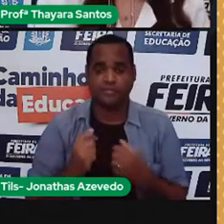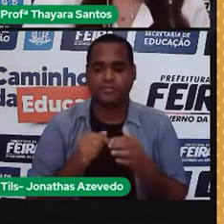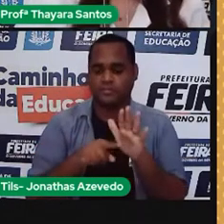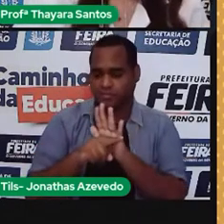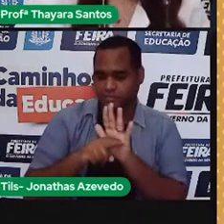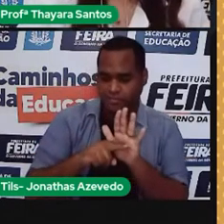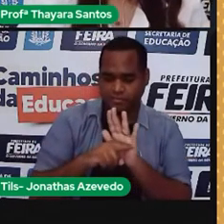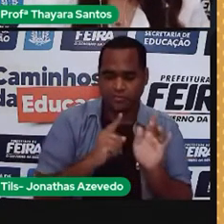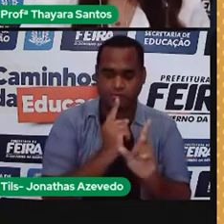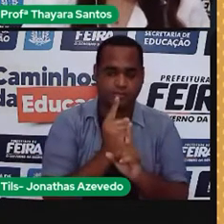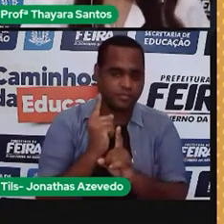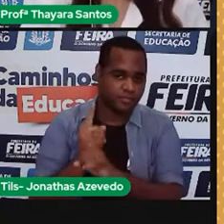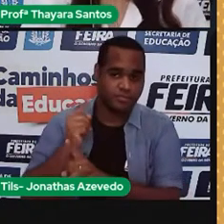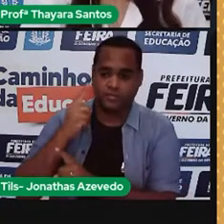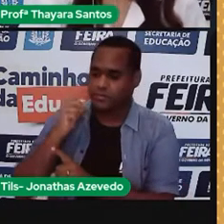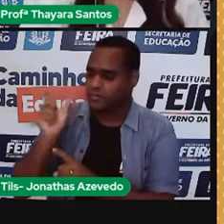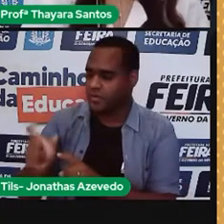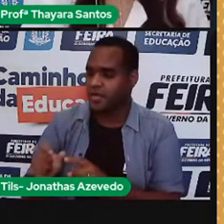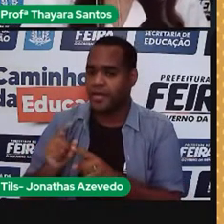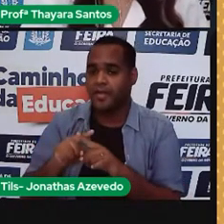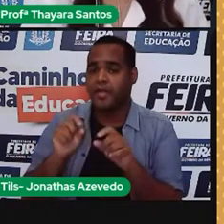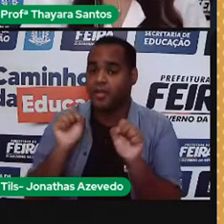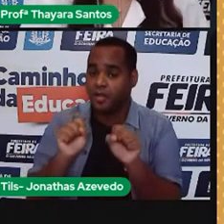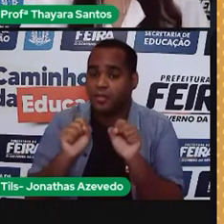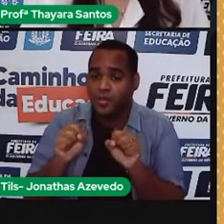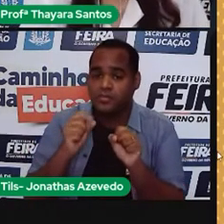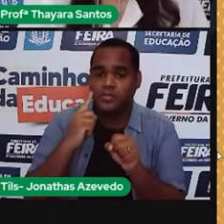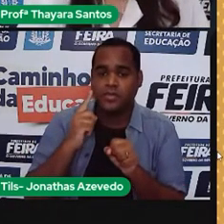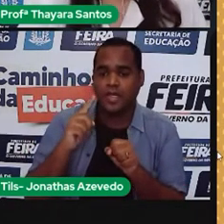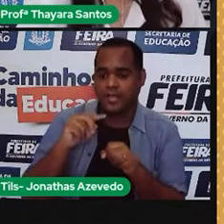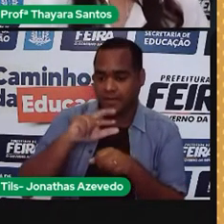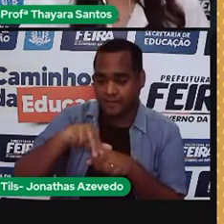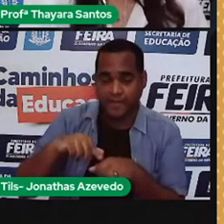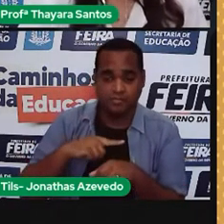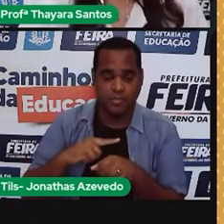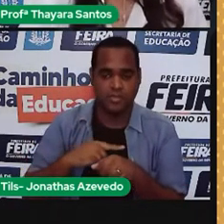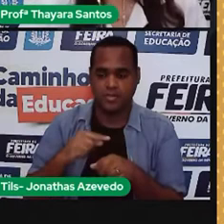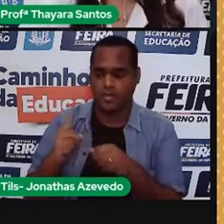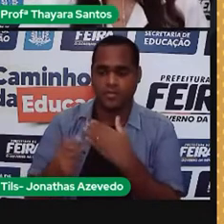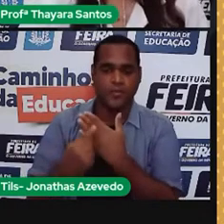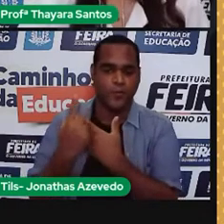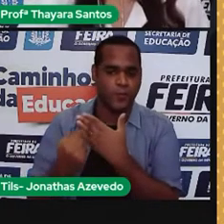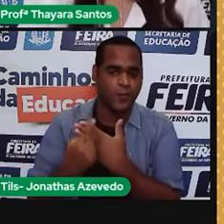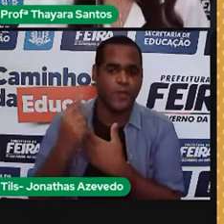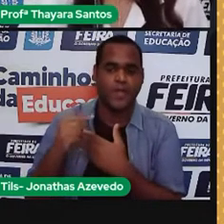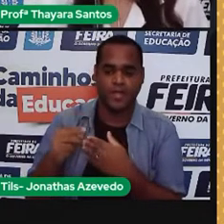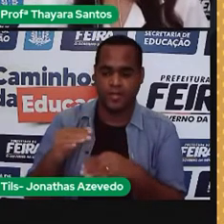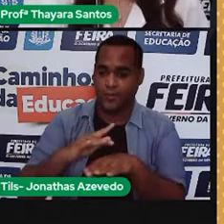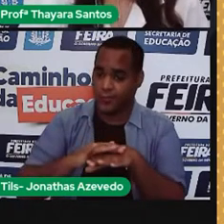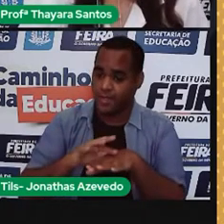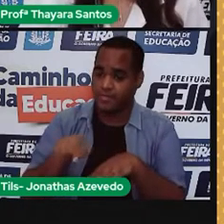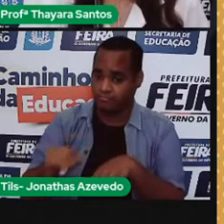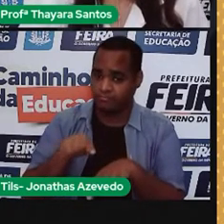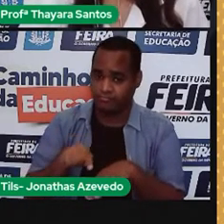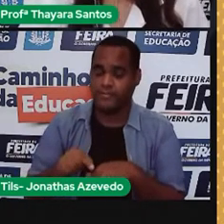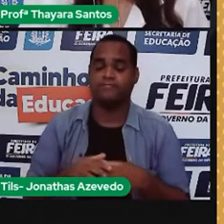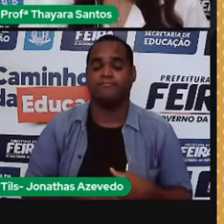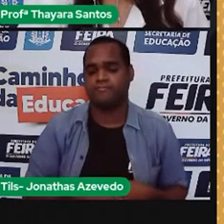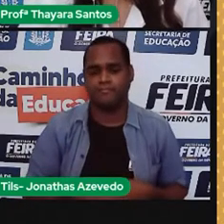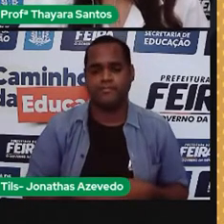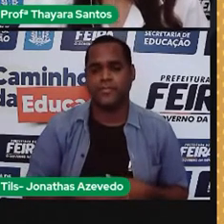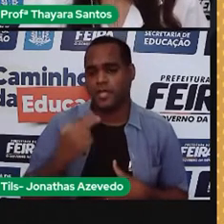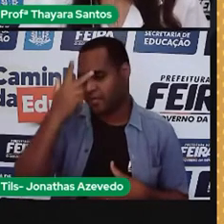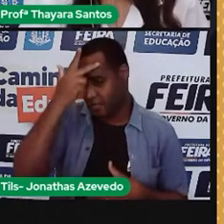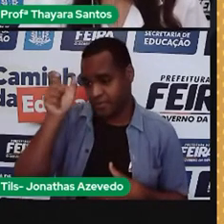o pesquisador, tirar aquela partezinha do DNA da planta que faz com que ela não seja resistente à praga. Então, quando os pesquisadores fazem